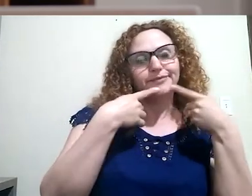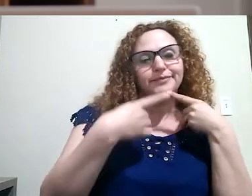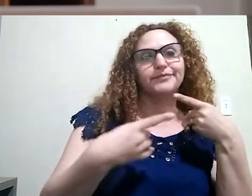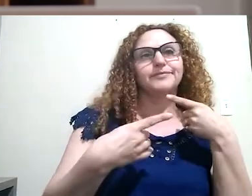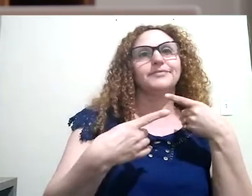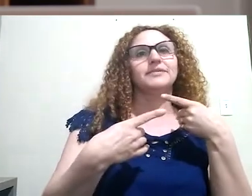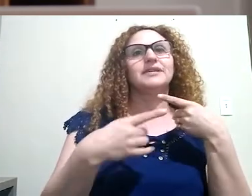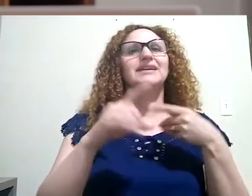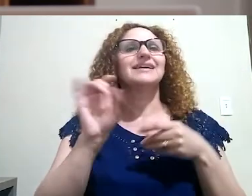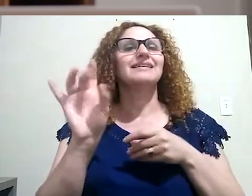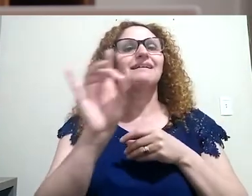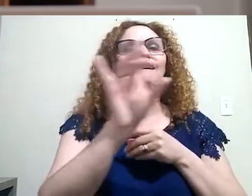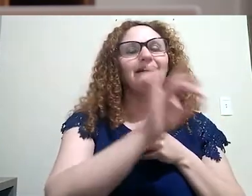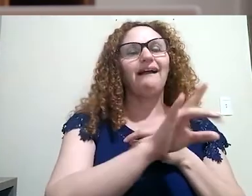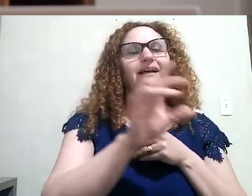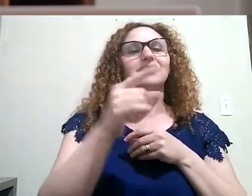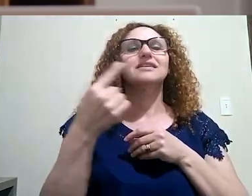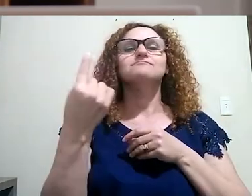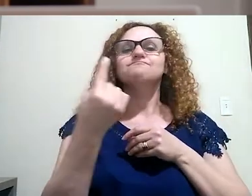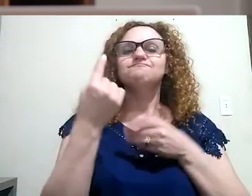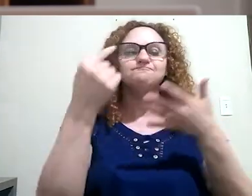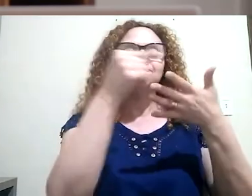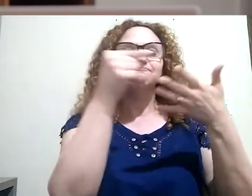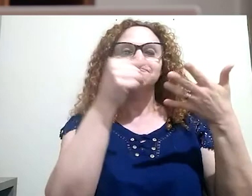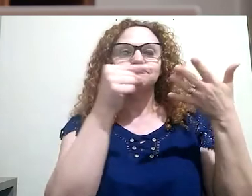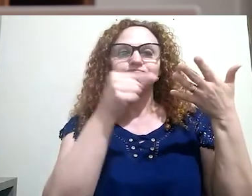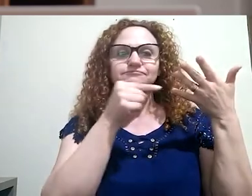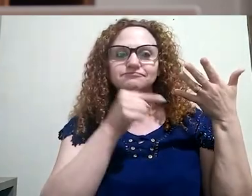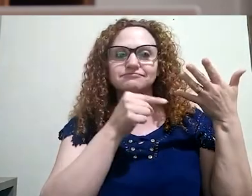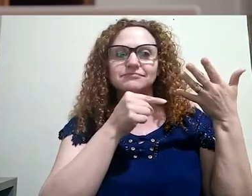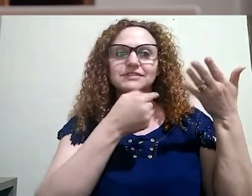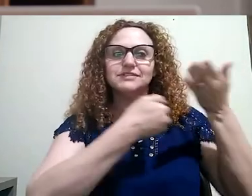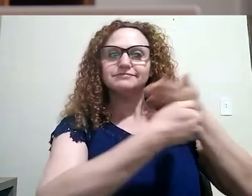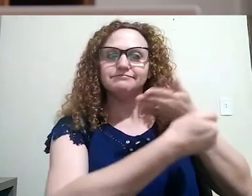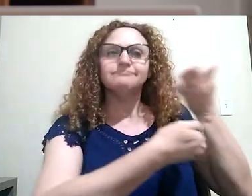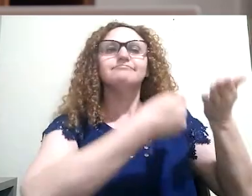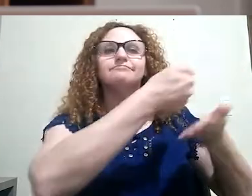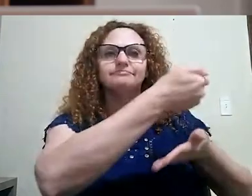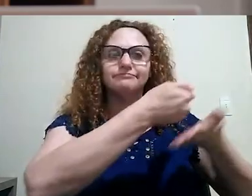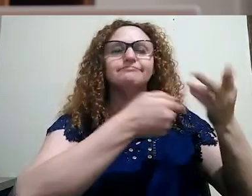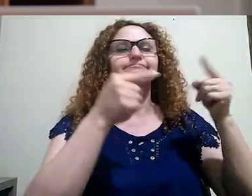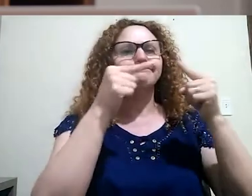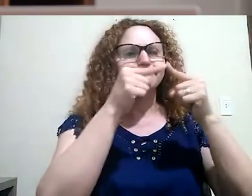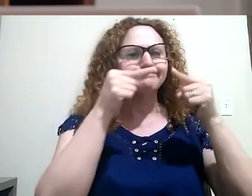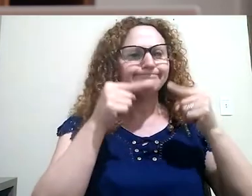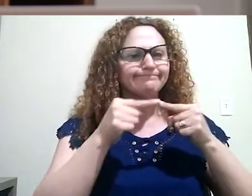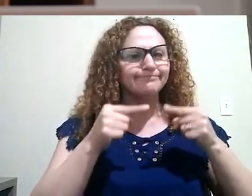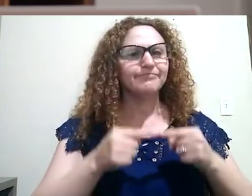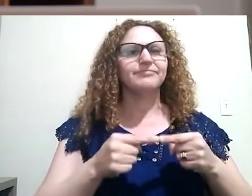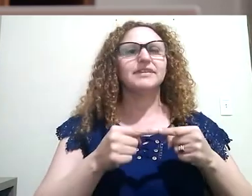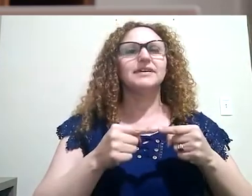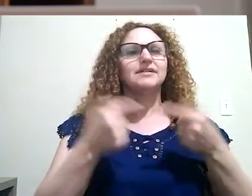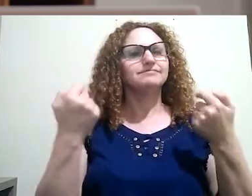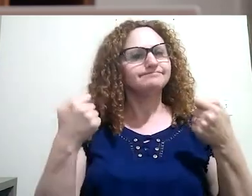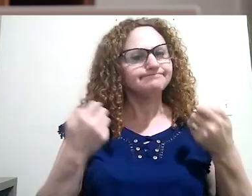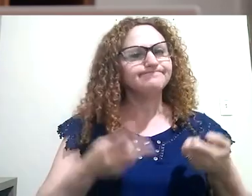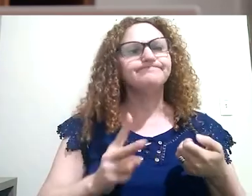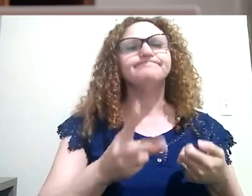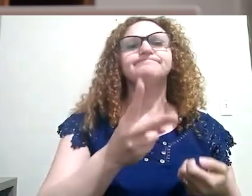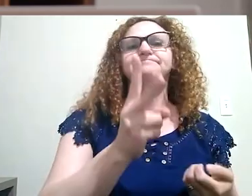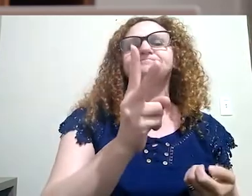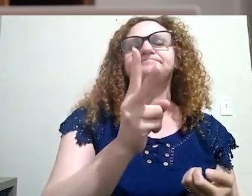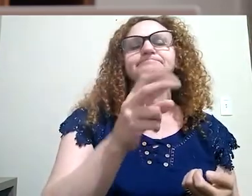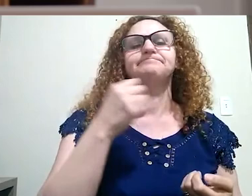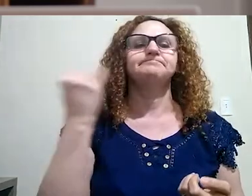Dessa forma, cada unidade está relacionada à outra e seguir essa sequência é